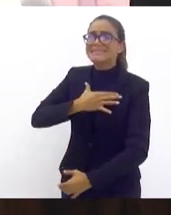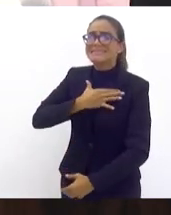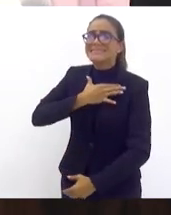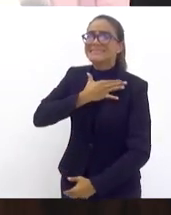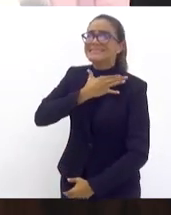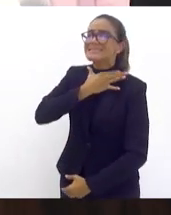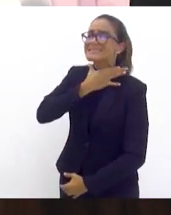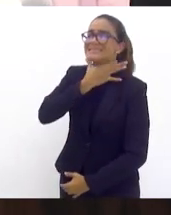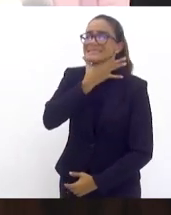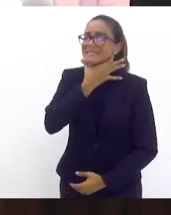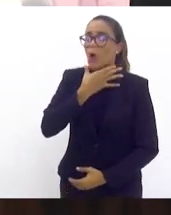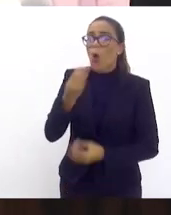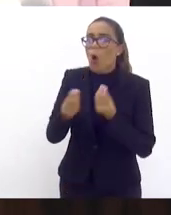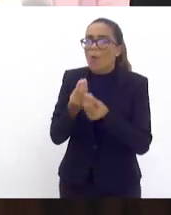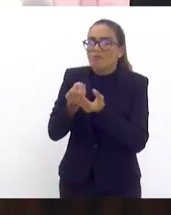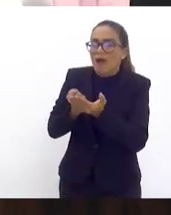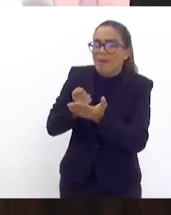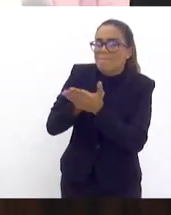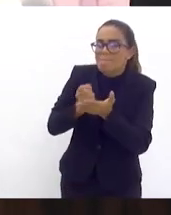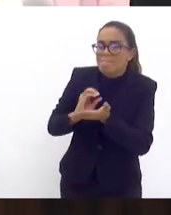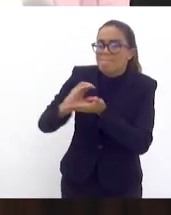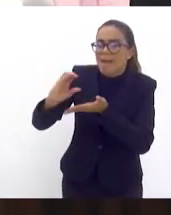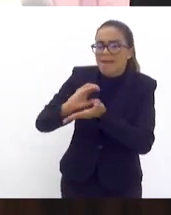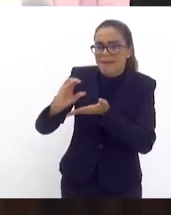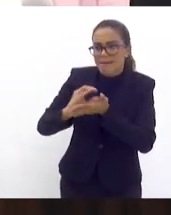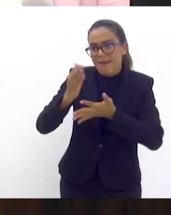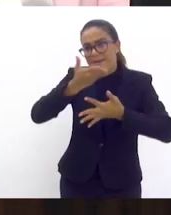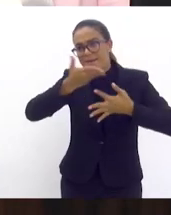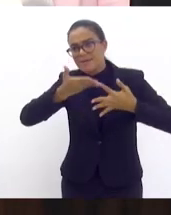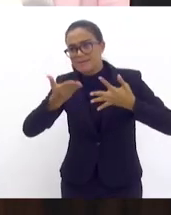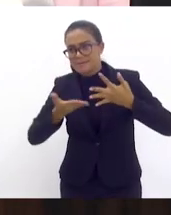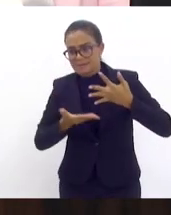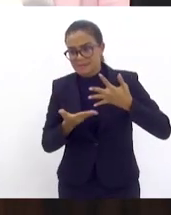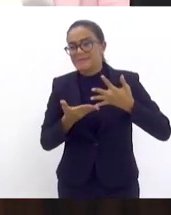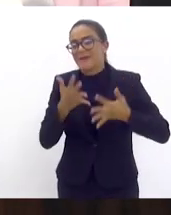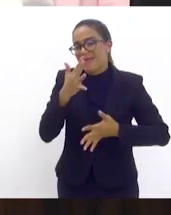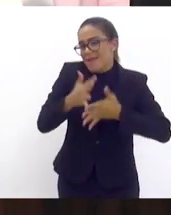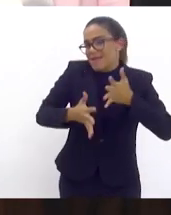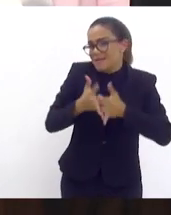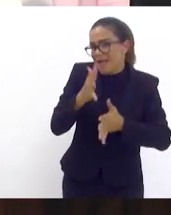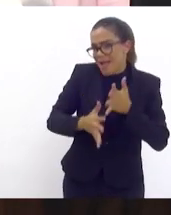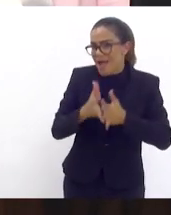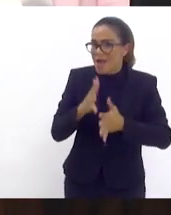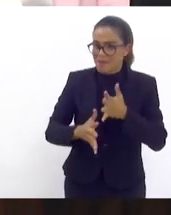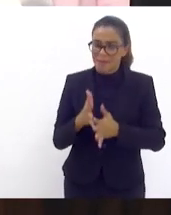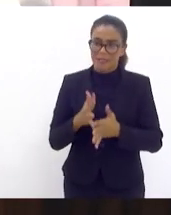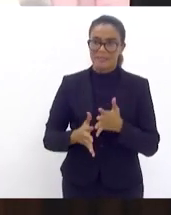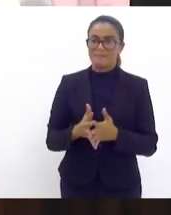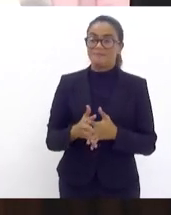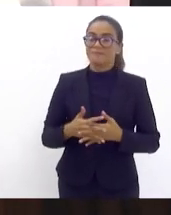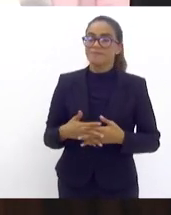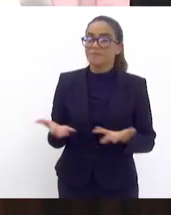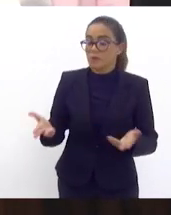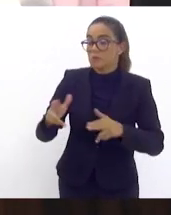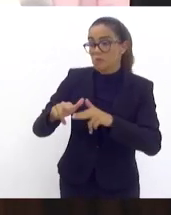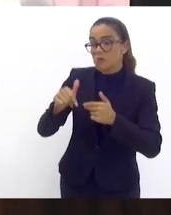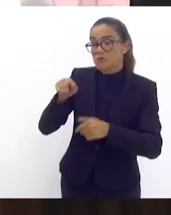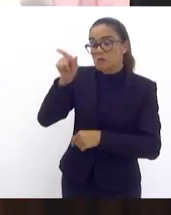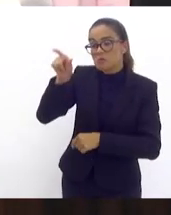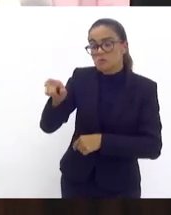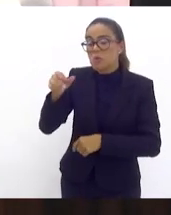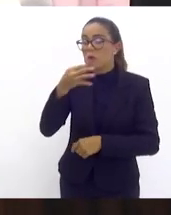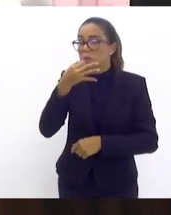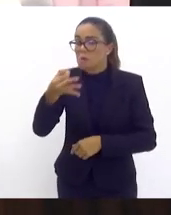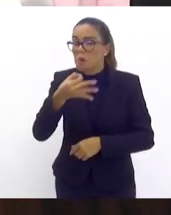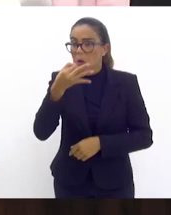o pagamento dessas parcelas vai atrapalhar de fato o fluxo de caixa desses empresários então a sua proposta é